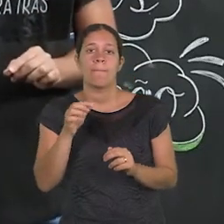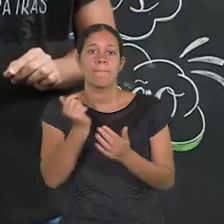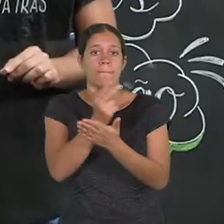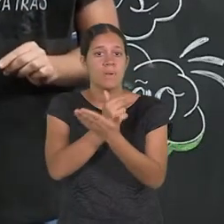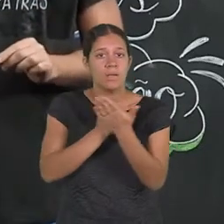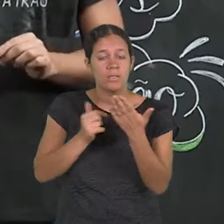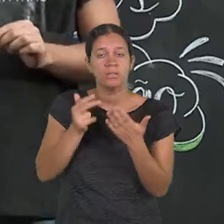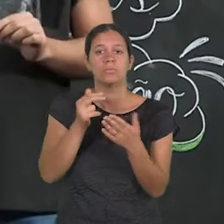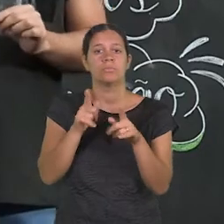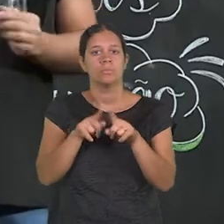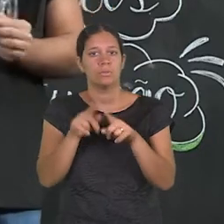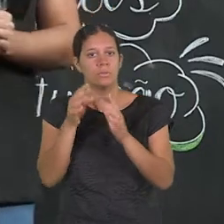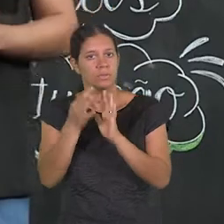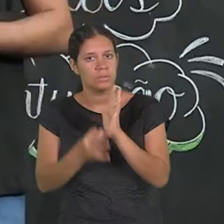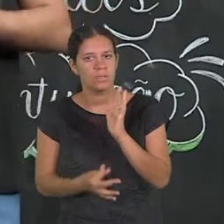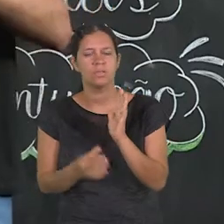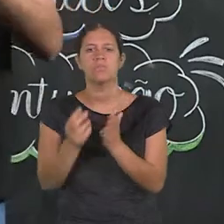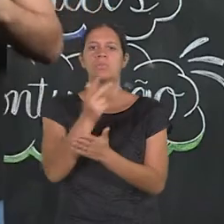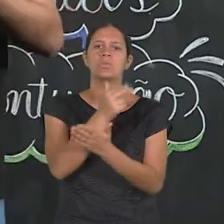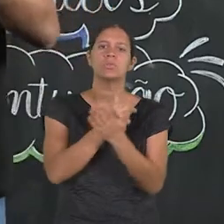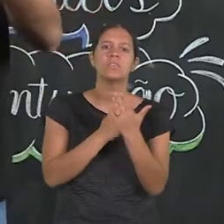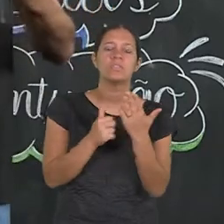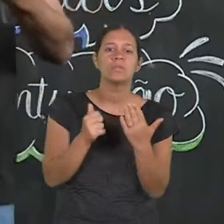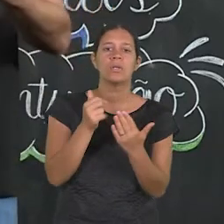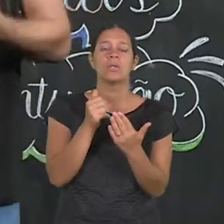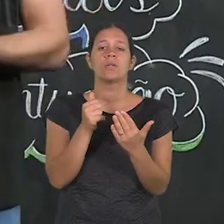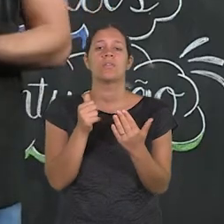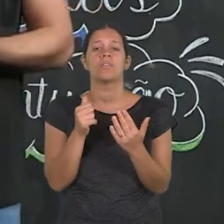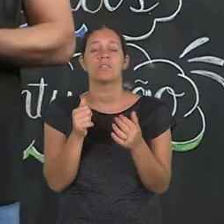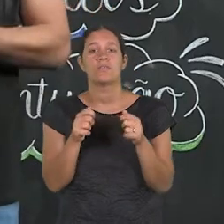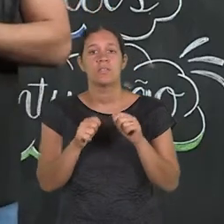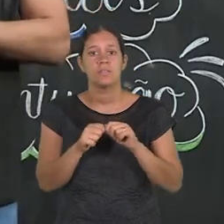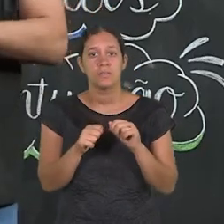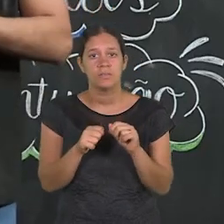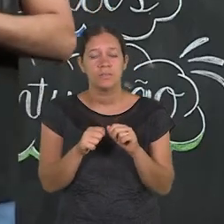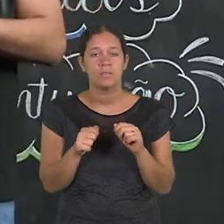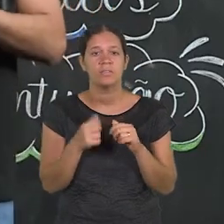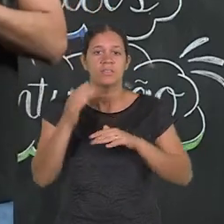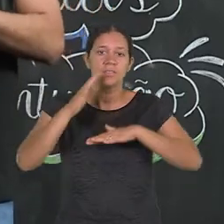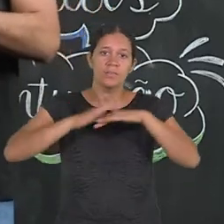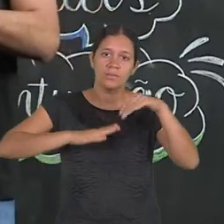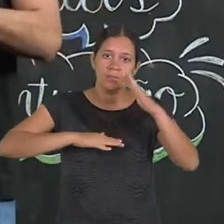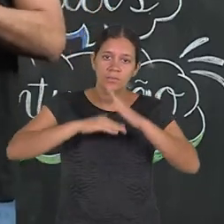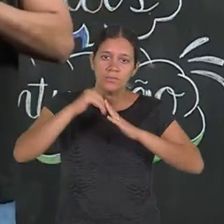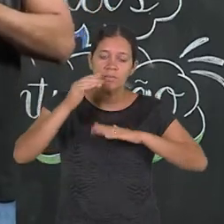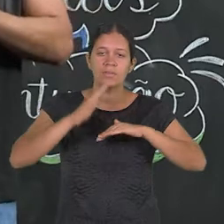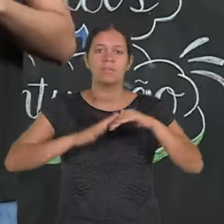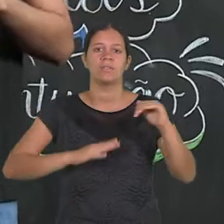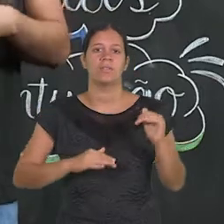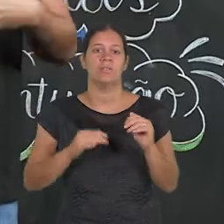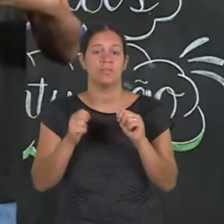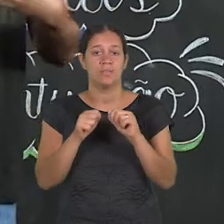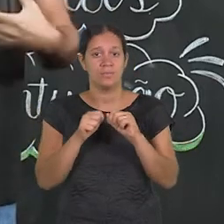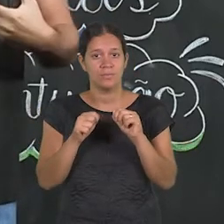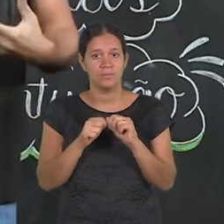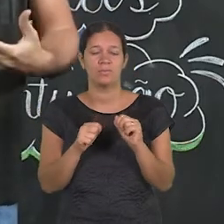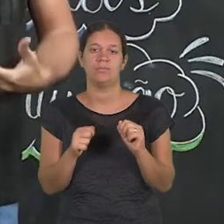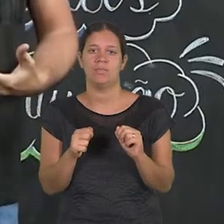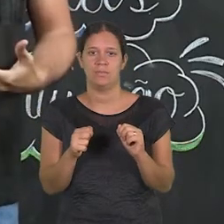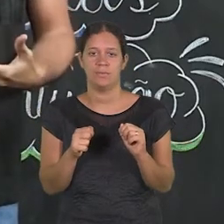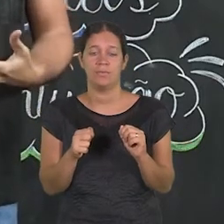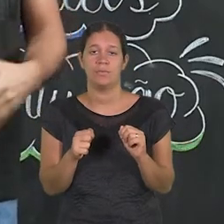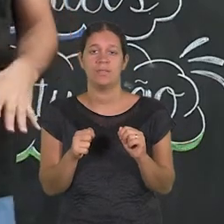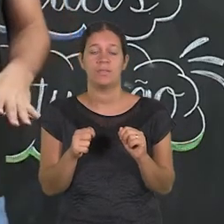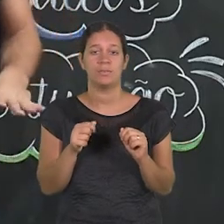apenas de textos, o desenhista, o cartunista, aquele que constrói esse texto, ele vai ter uma habilidade de enfatizar